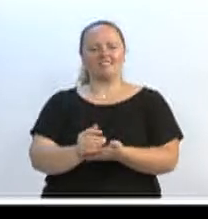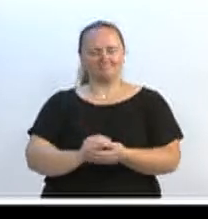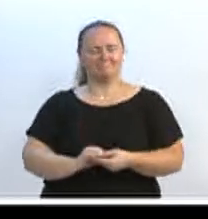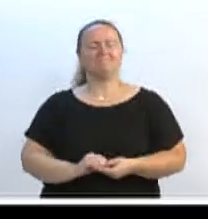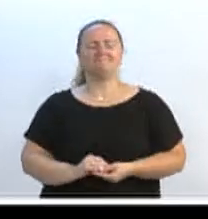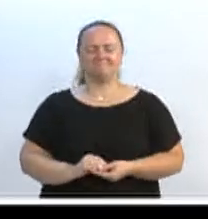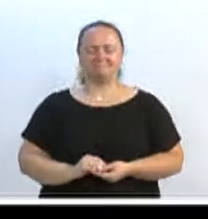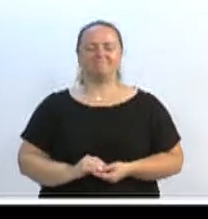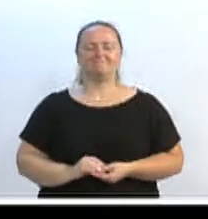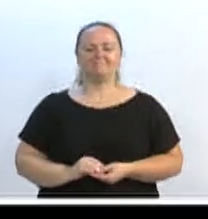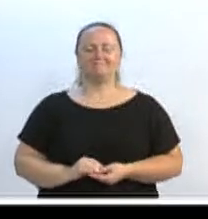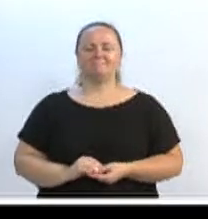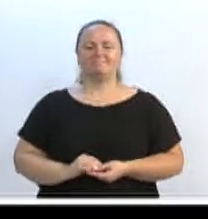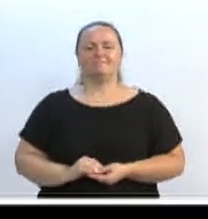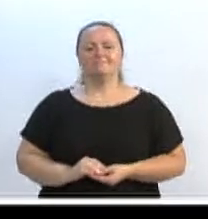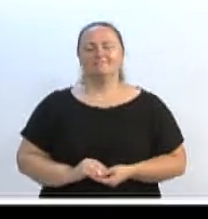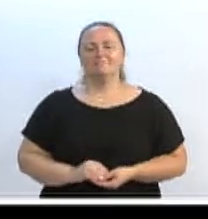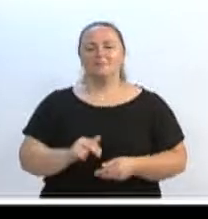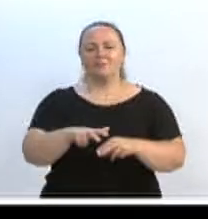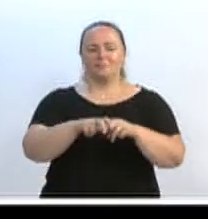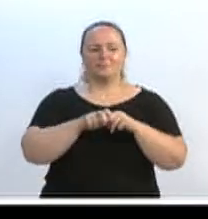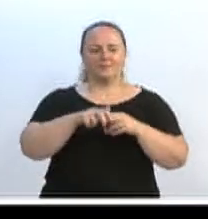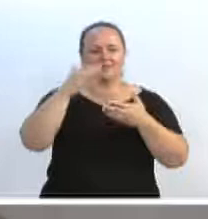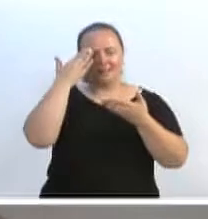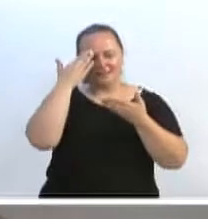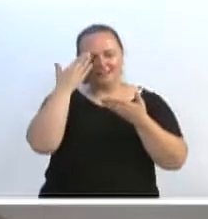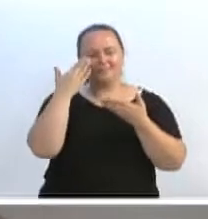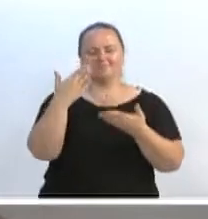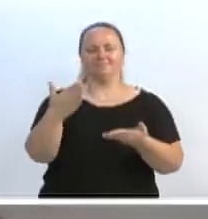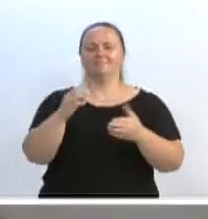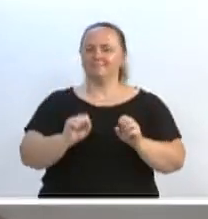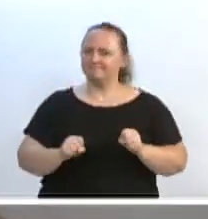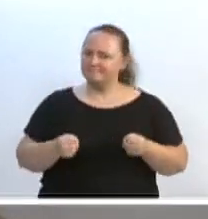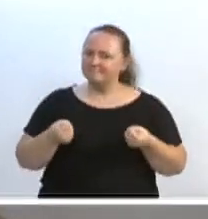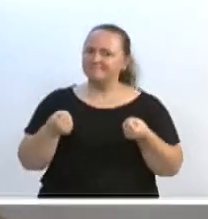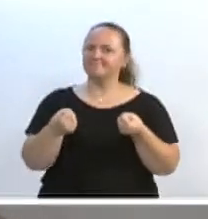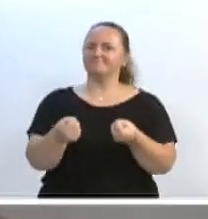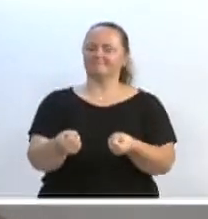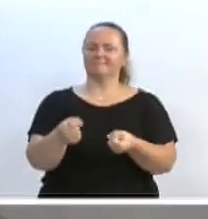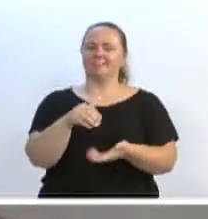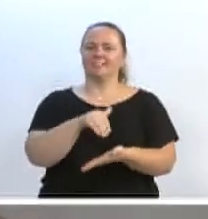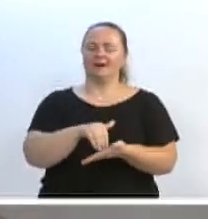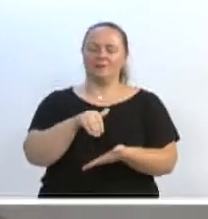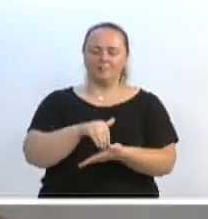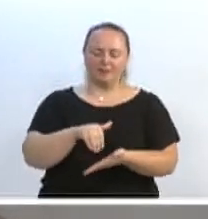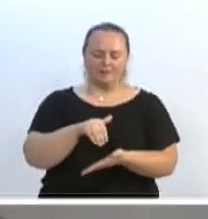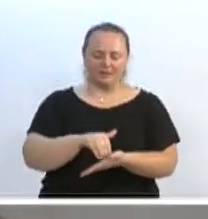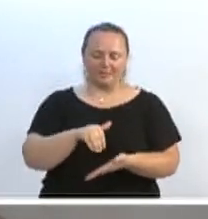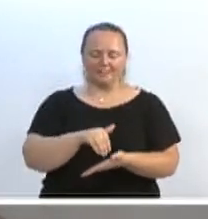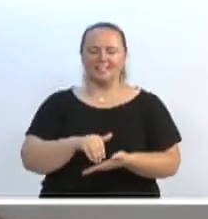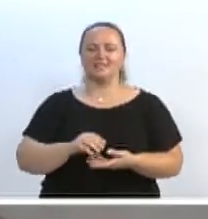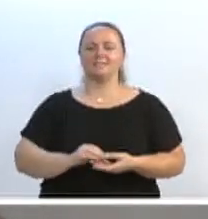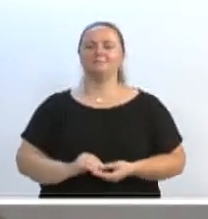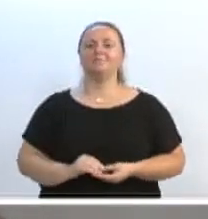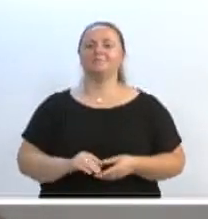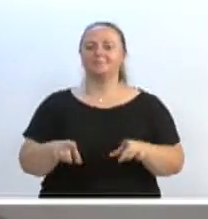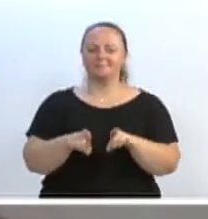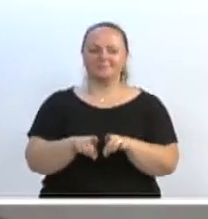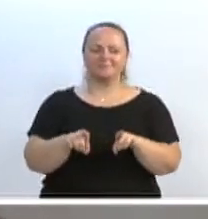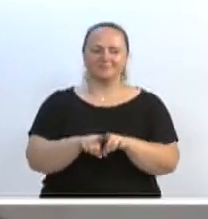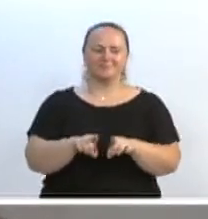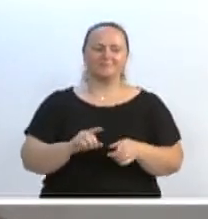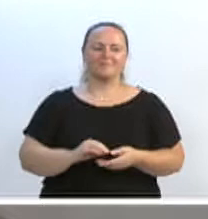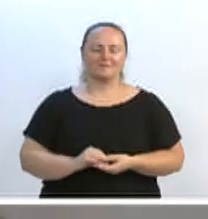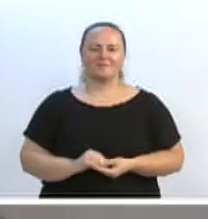obras. E eu quero aqui agradecer o empenho do secretário de obras, bem como também o prefeito Napoleão